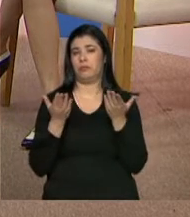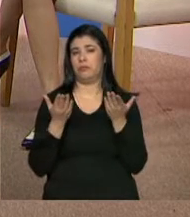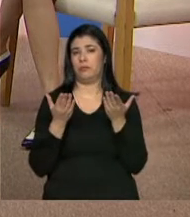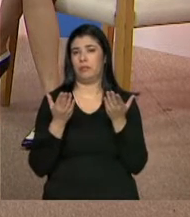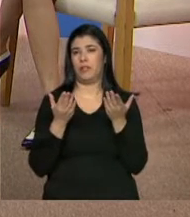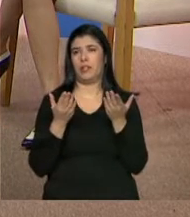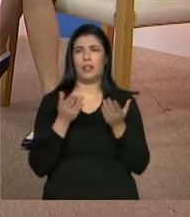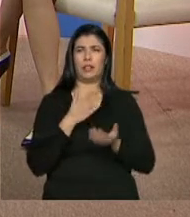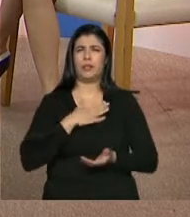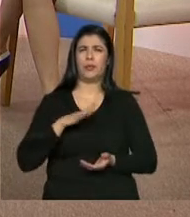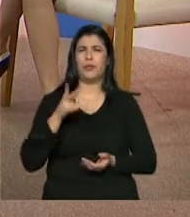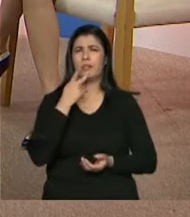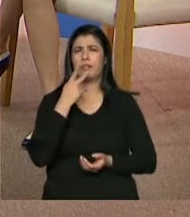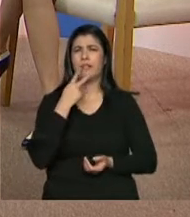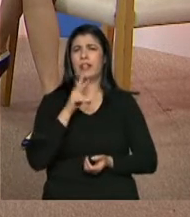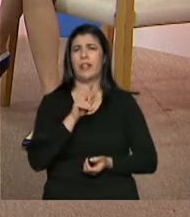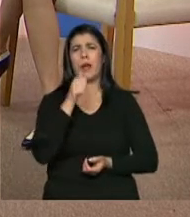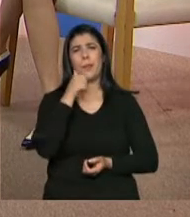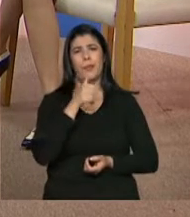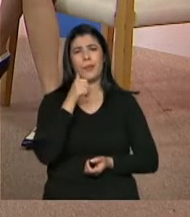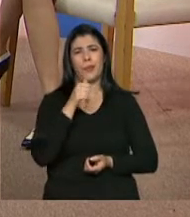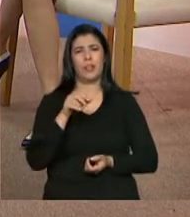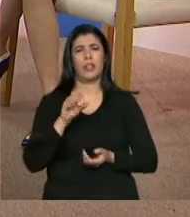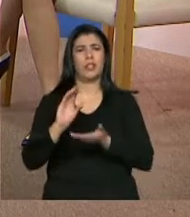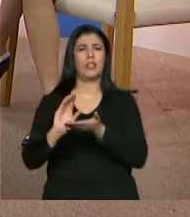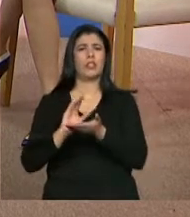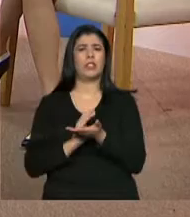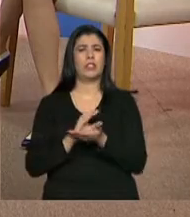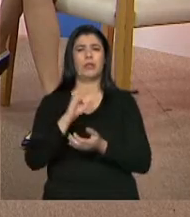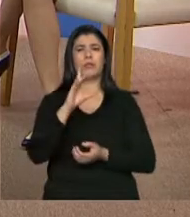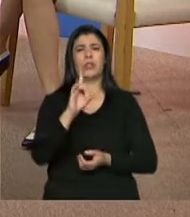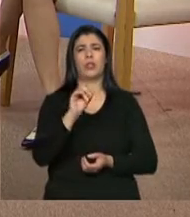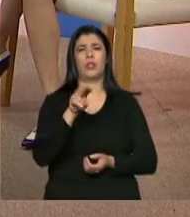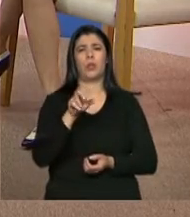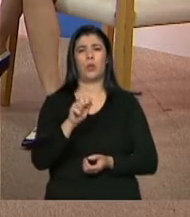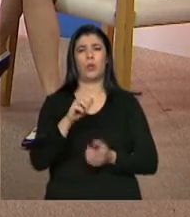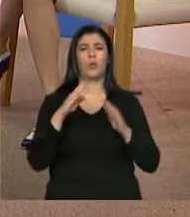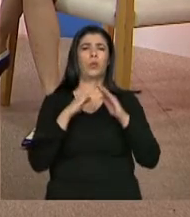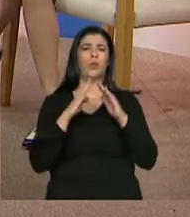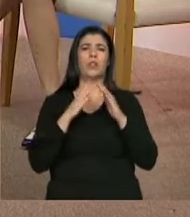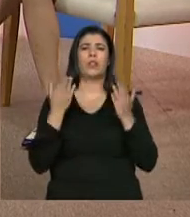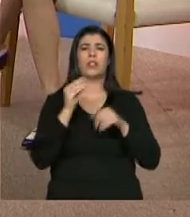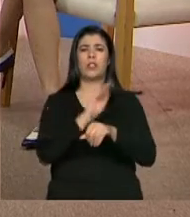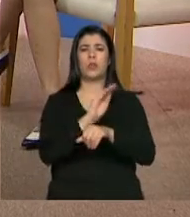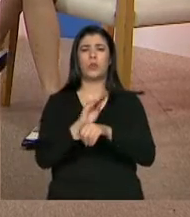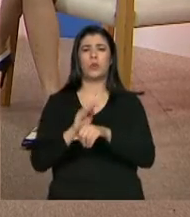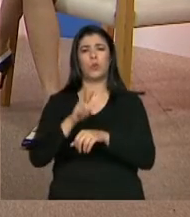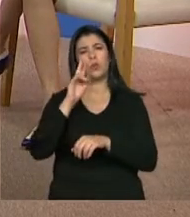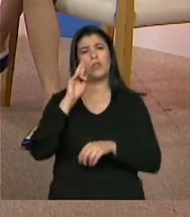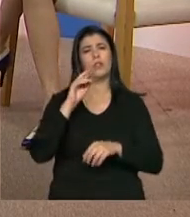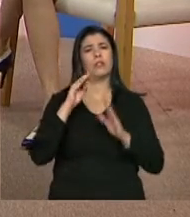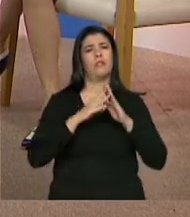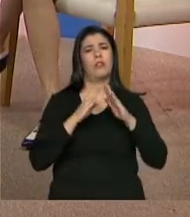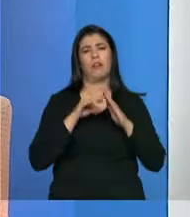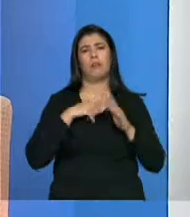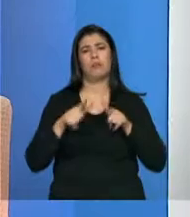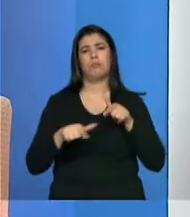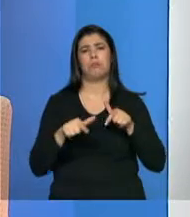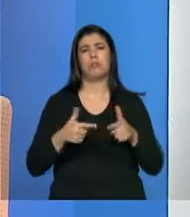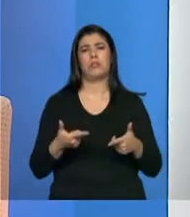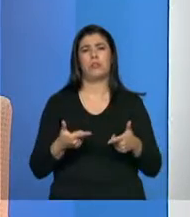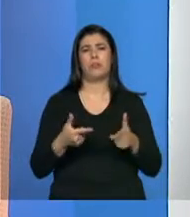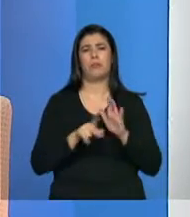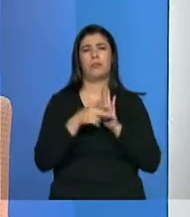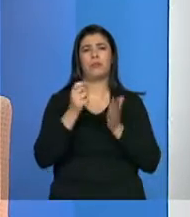gostam que a gente fale isso, mas é mais ou menos esse perfil. No linguajar, né? Fica mais fácil, mais É porque pode ser várias situações, né?